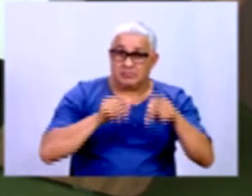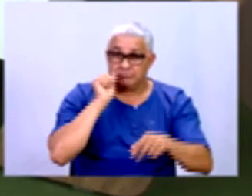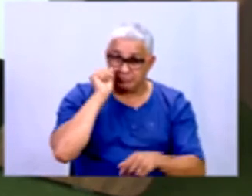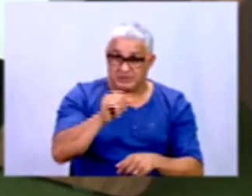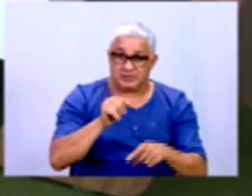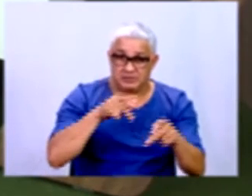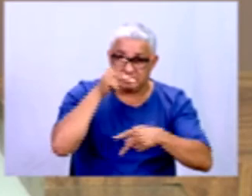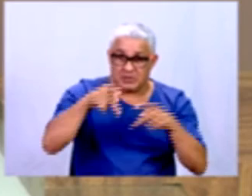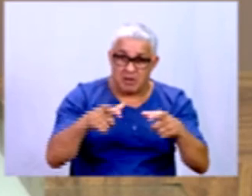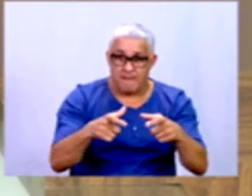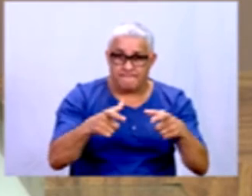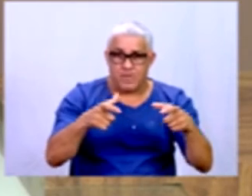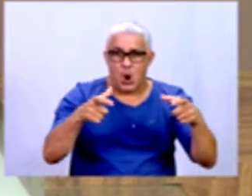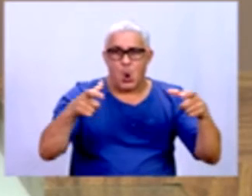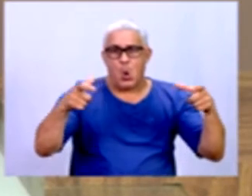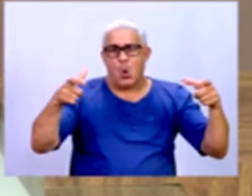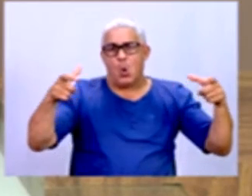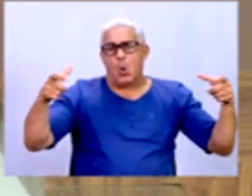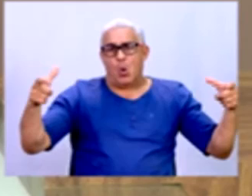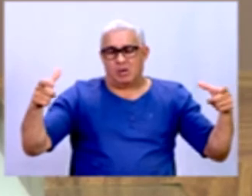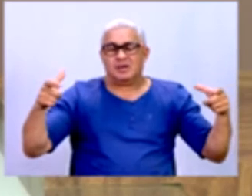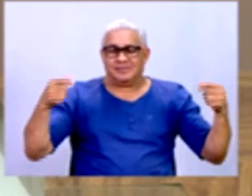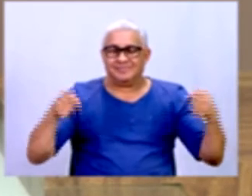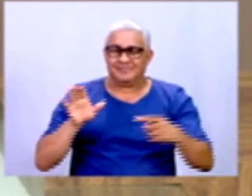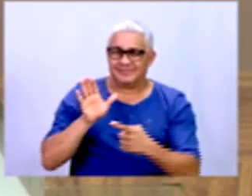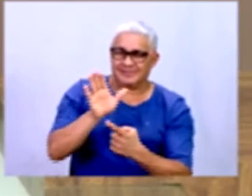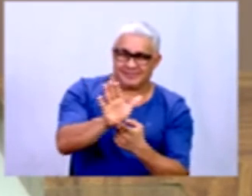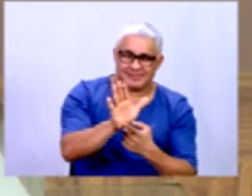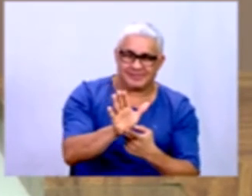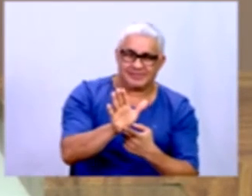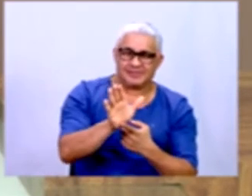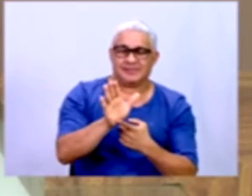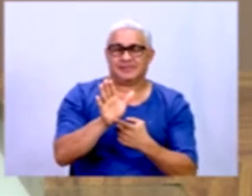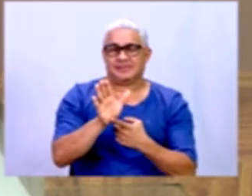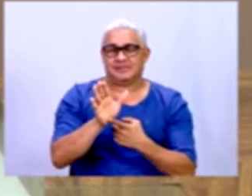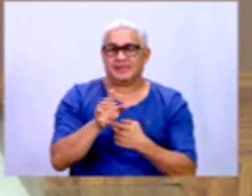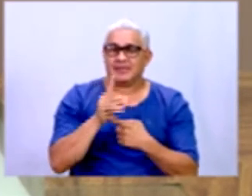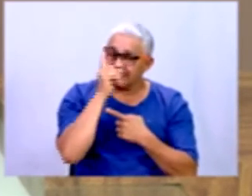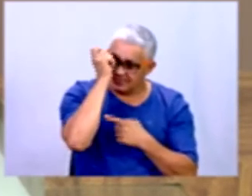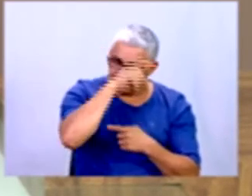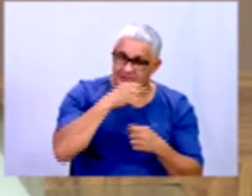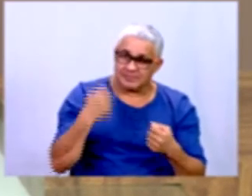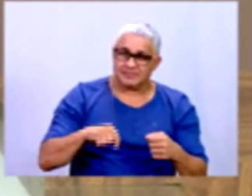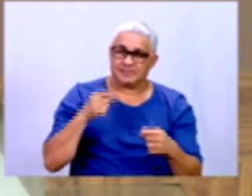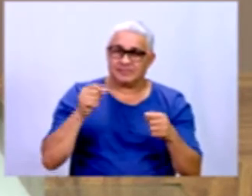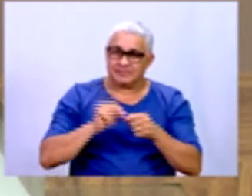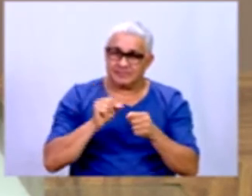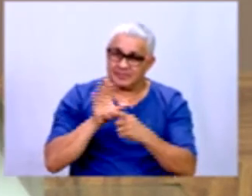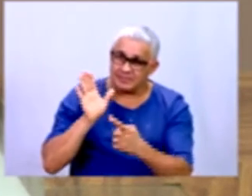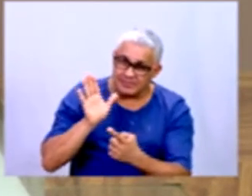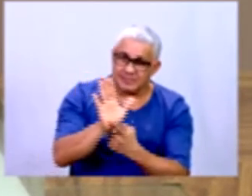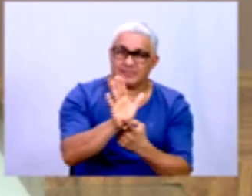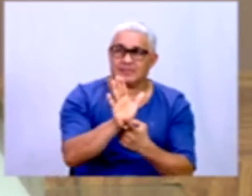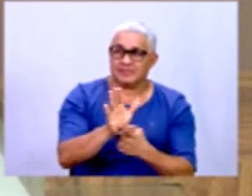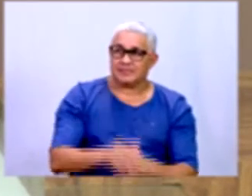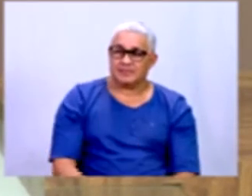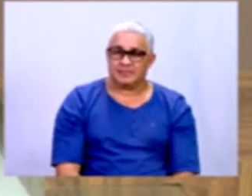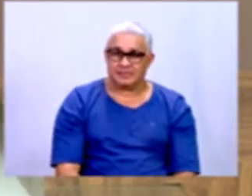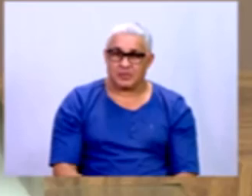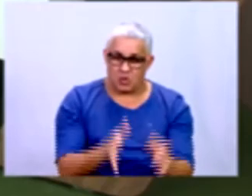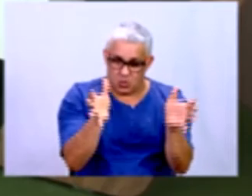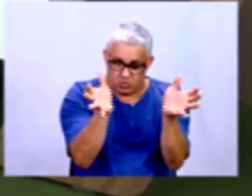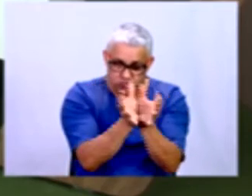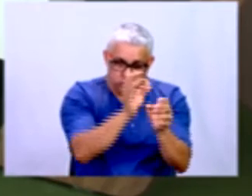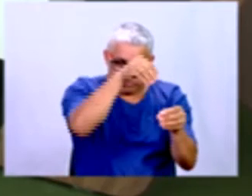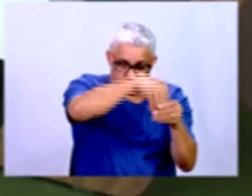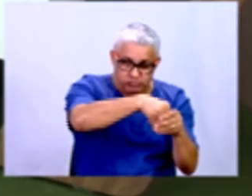Uma população maior, o custo de fazer essa pesquisa se torna muito alto, então aí eu faço uma amostra, faço uma amostragem, pegar um grupo dentro